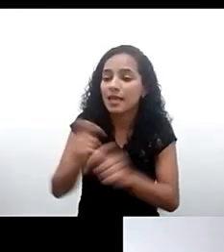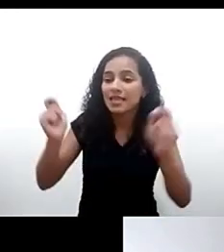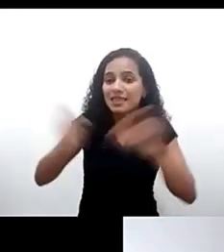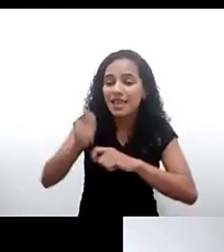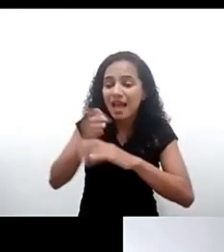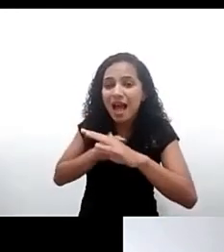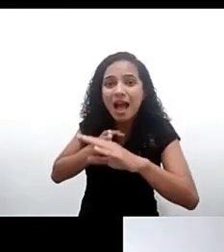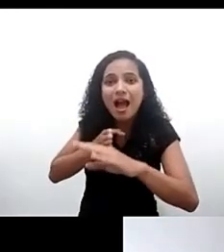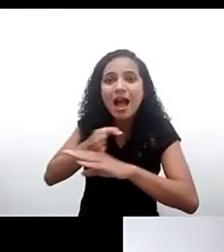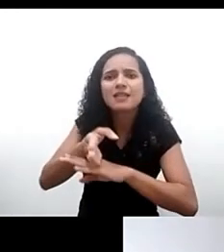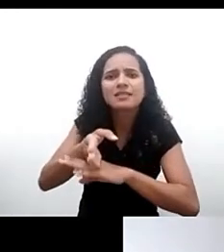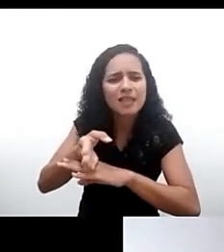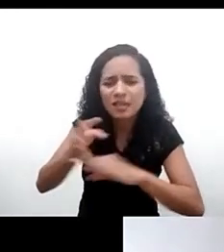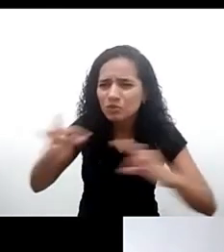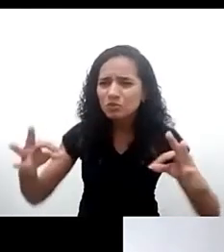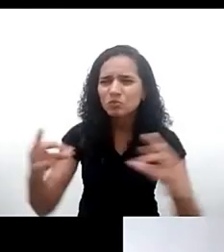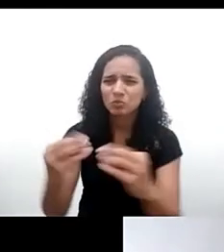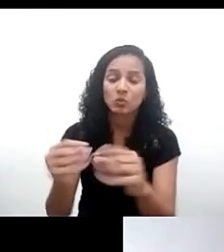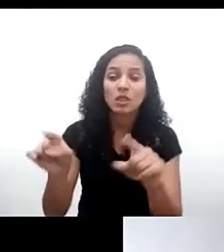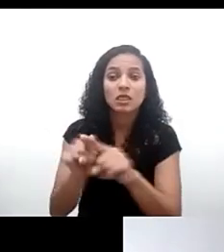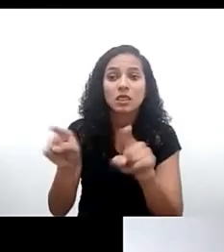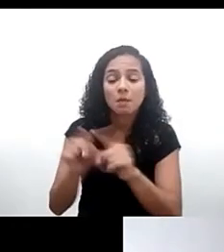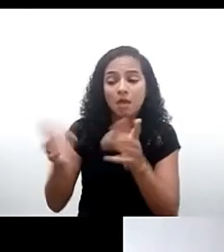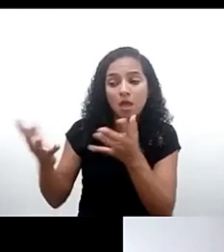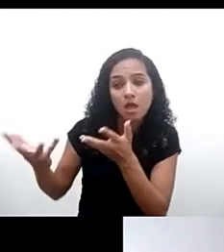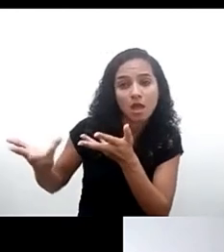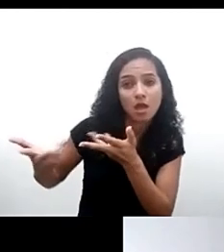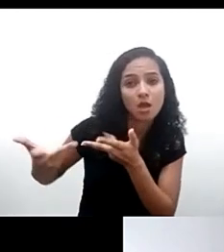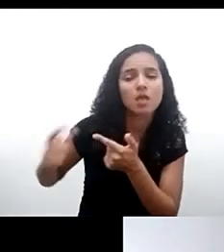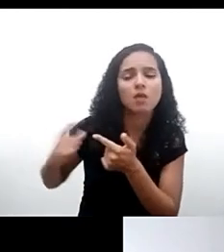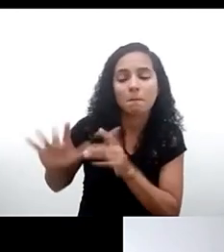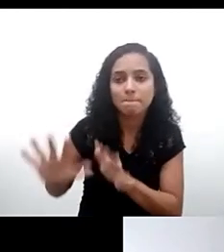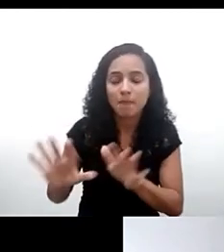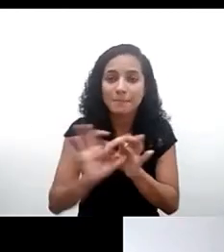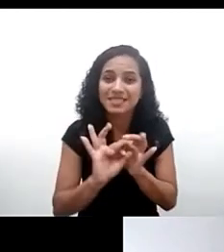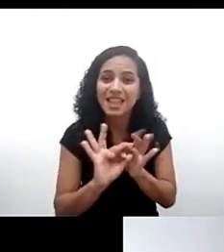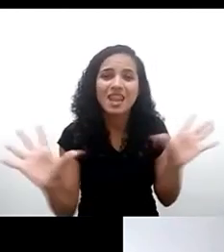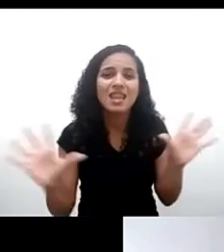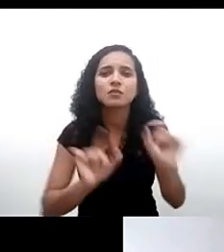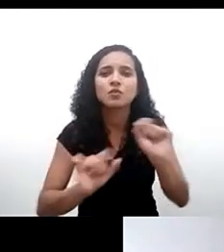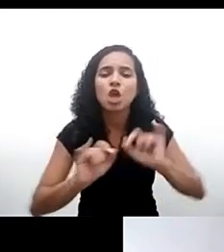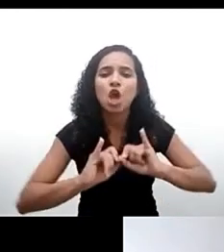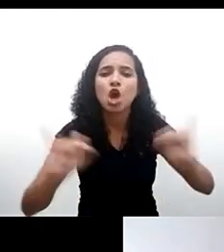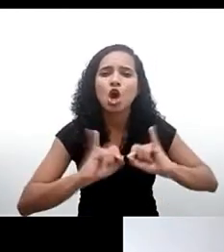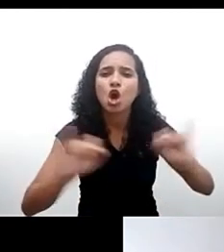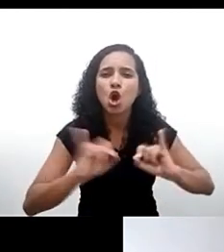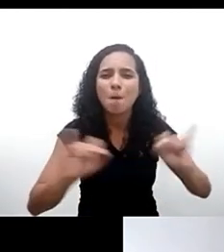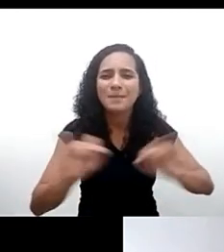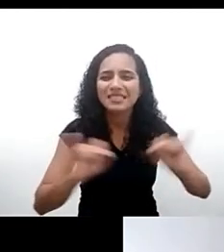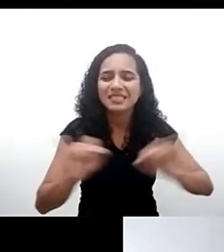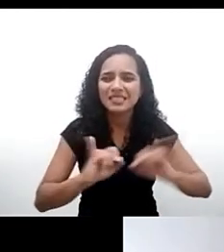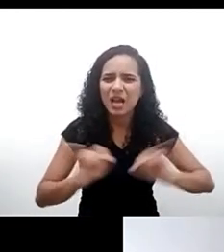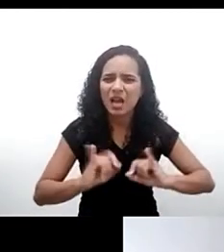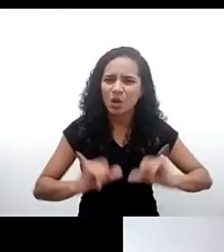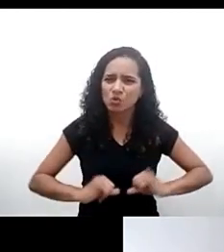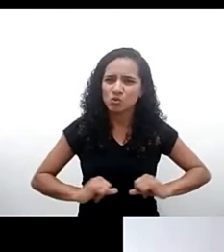mas de qualidade livre de exploração comercial como diz também o comentário porque hoje em dia nós temos acesso muitas vezes gratuito